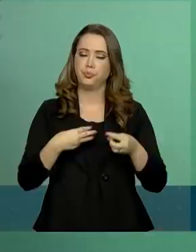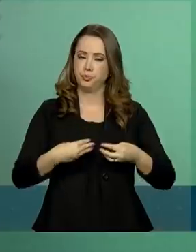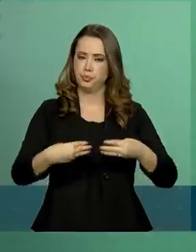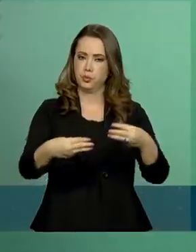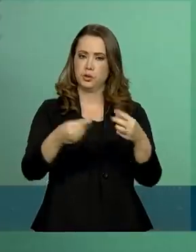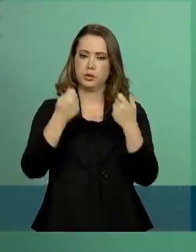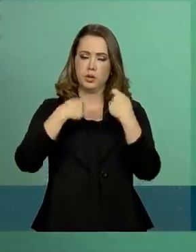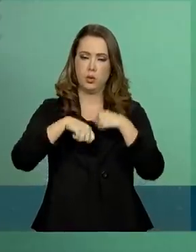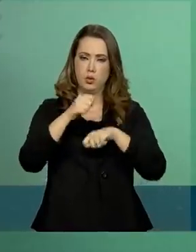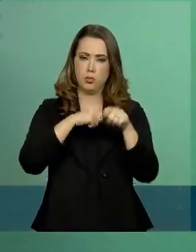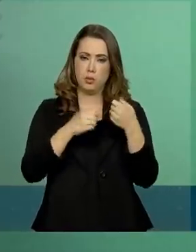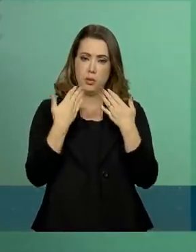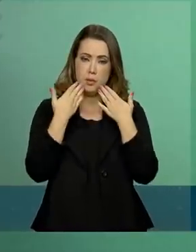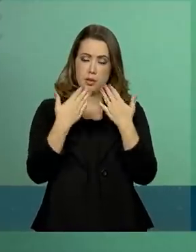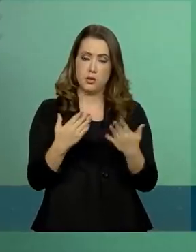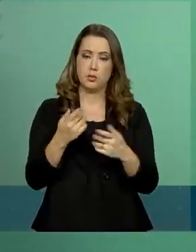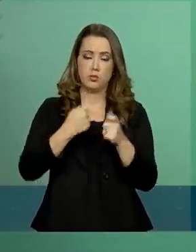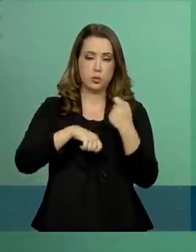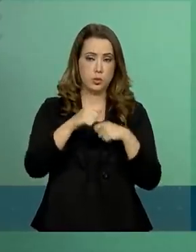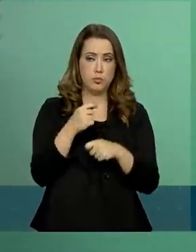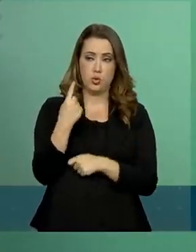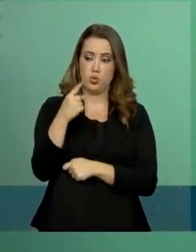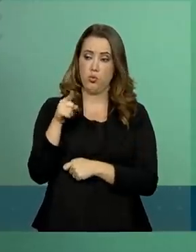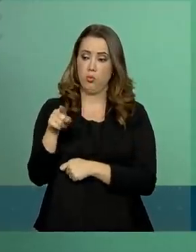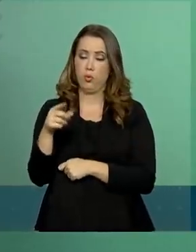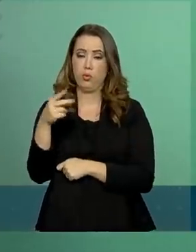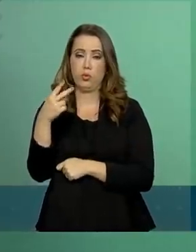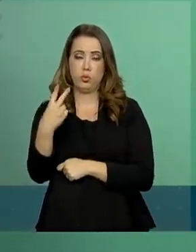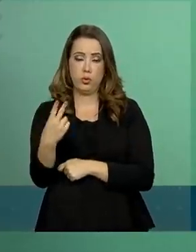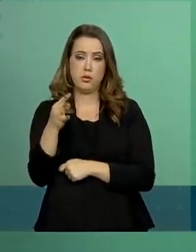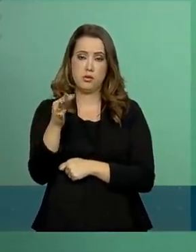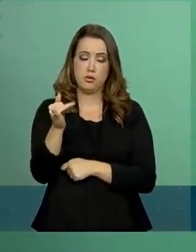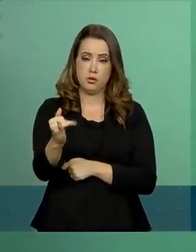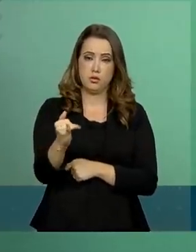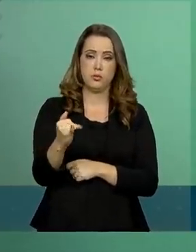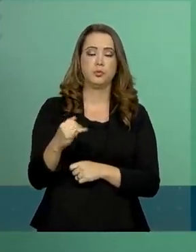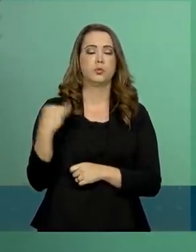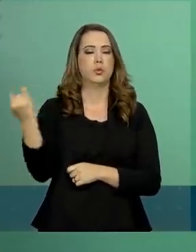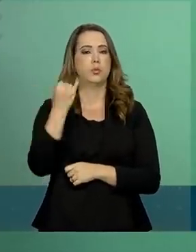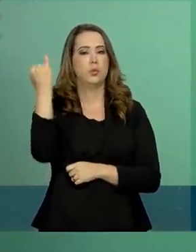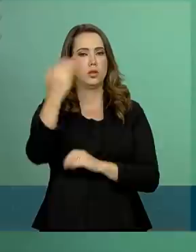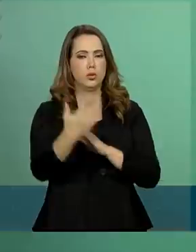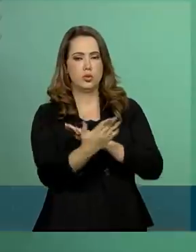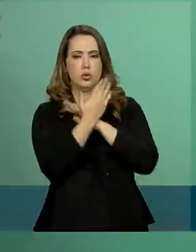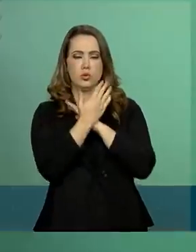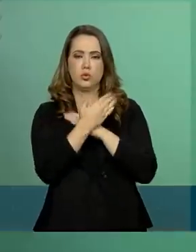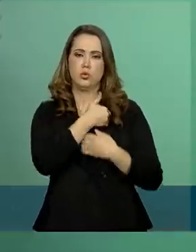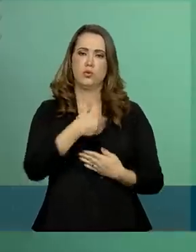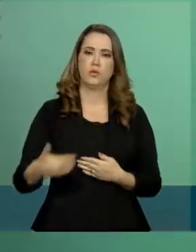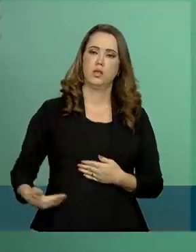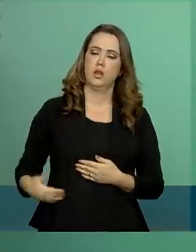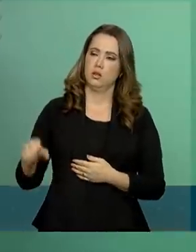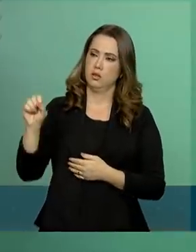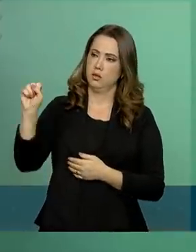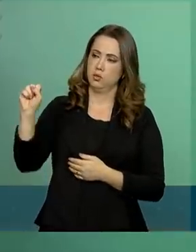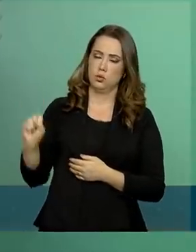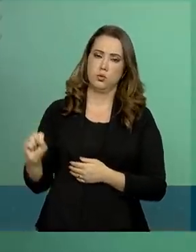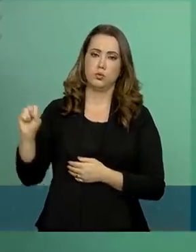relevante ao nosso projeto foi dado pelos governadores do Sul e do Sudeste, que